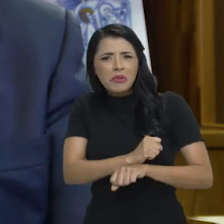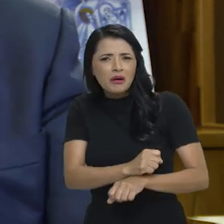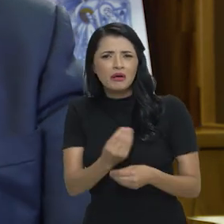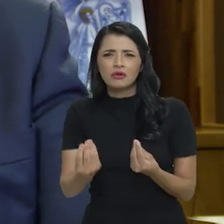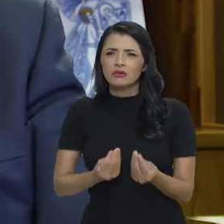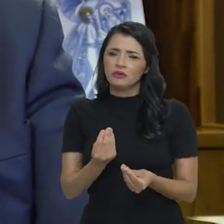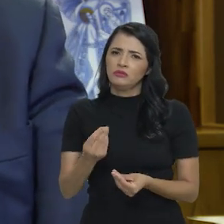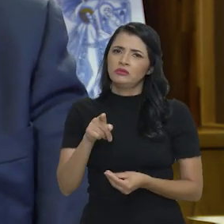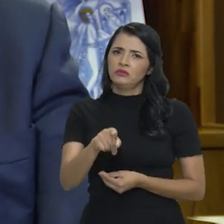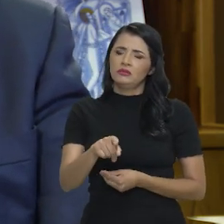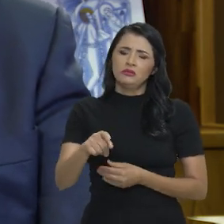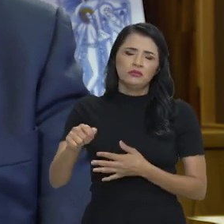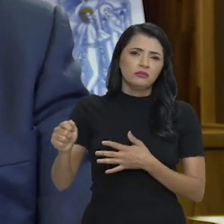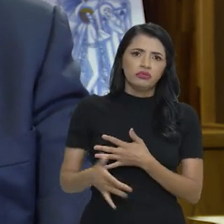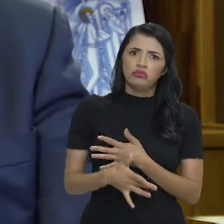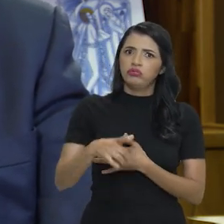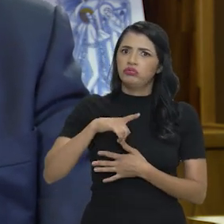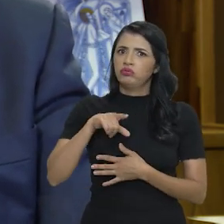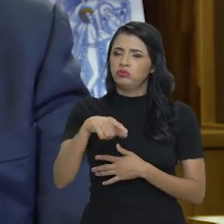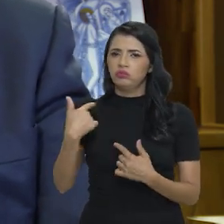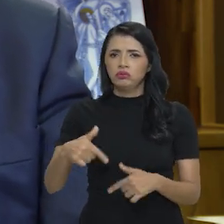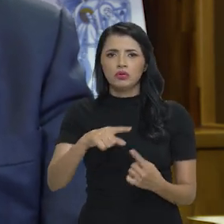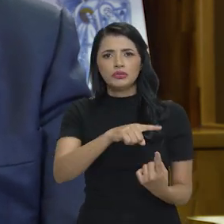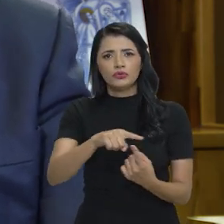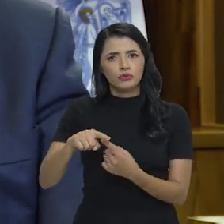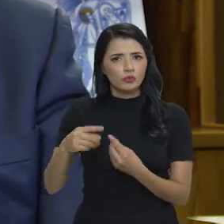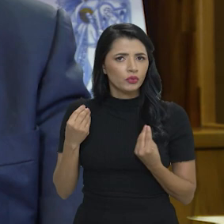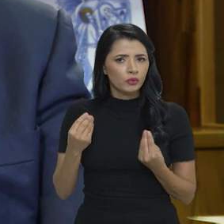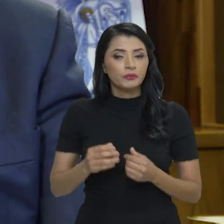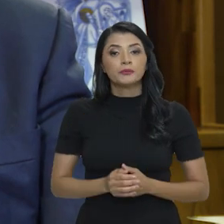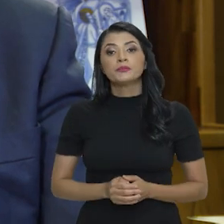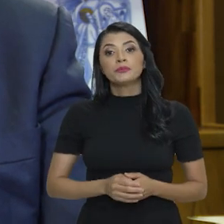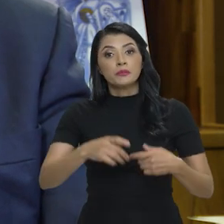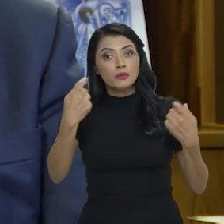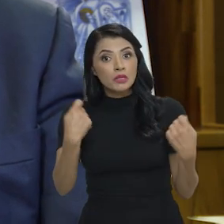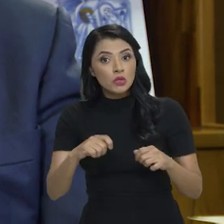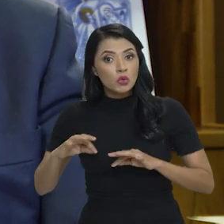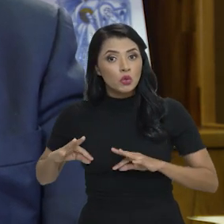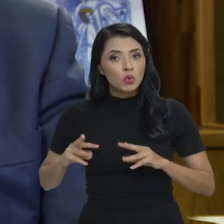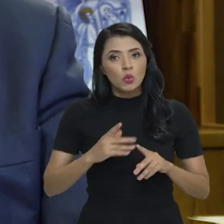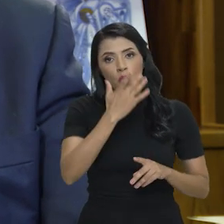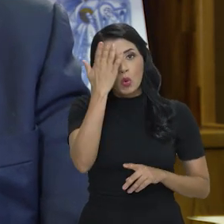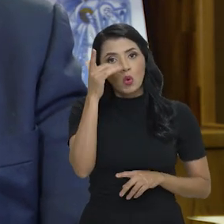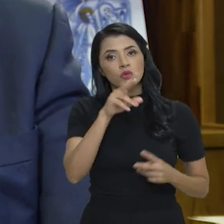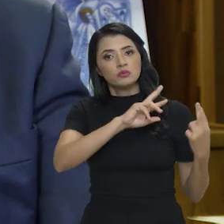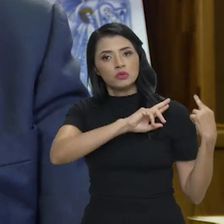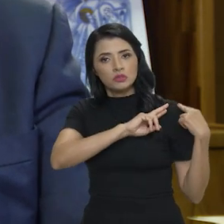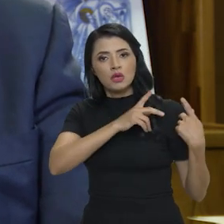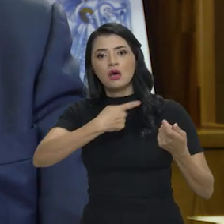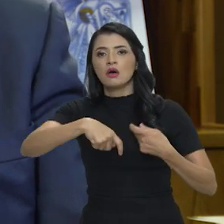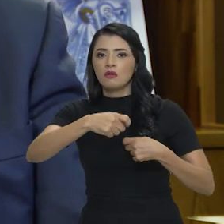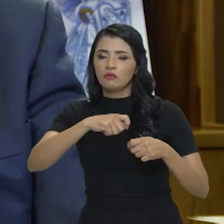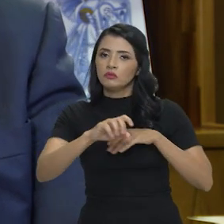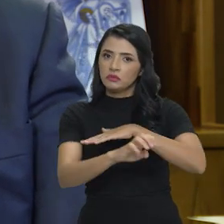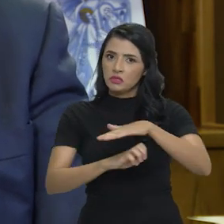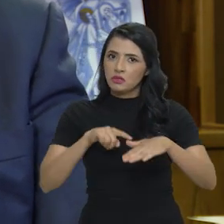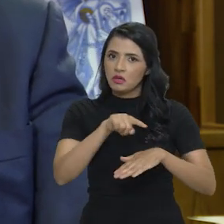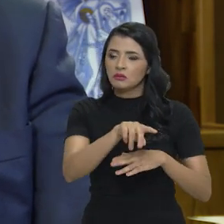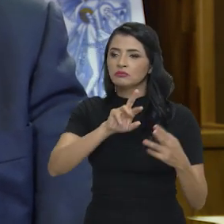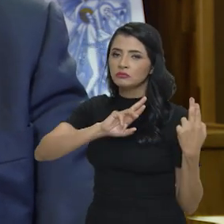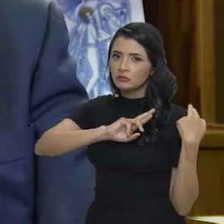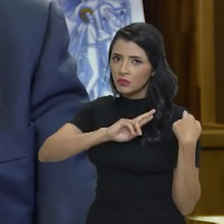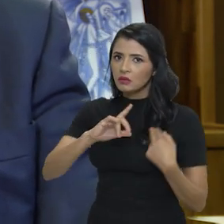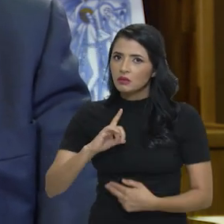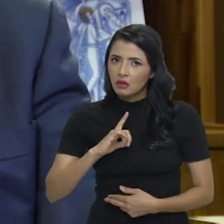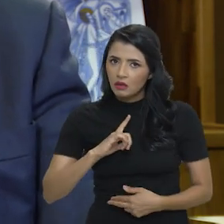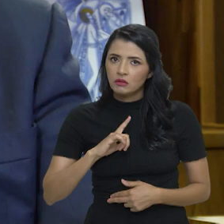precarização do tamanho é que leva a essa situação. Então, é preciso que todos os agentes econômicos do país se responsabilizem